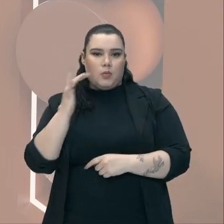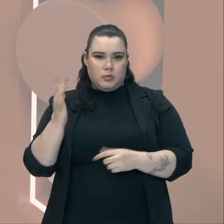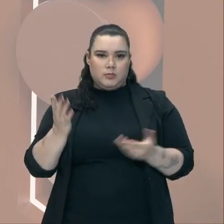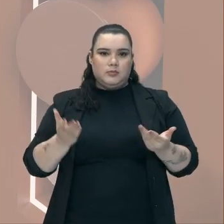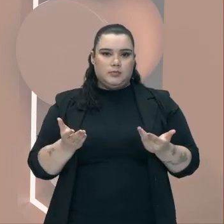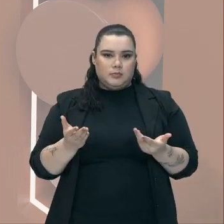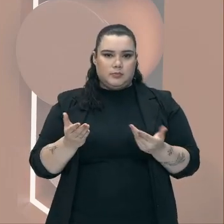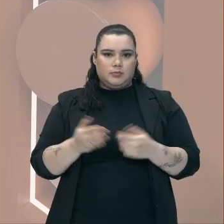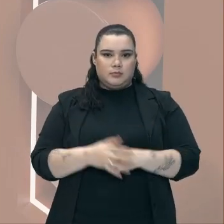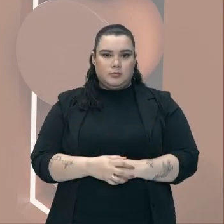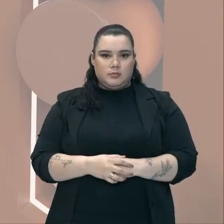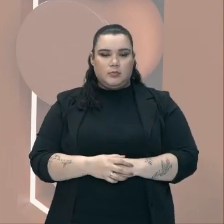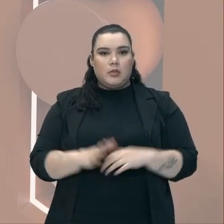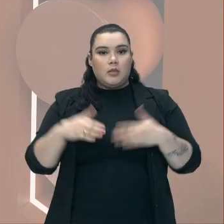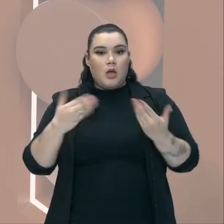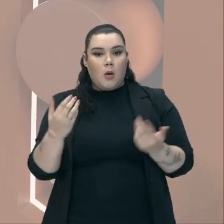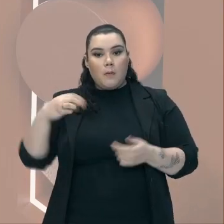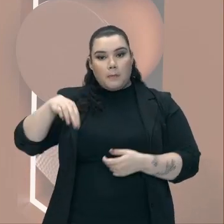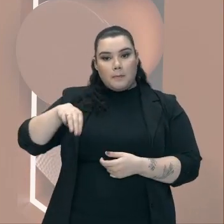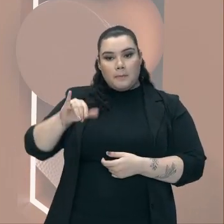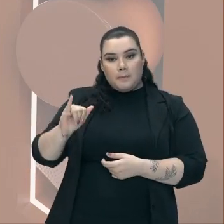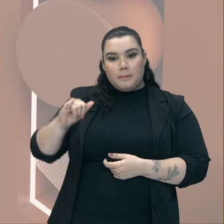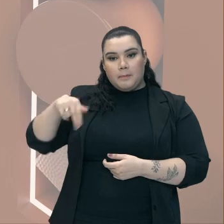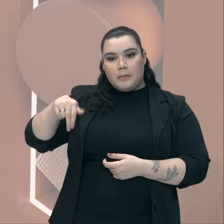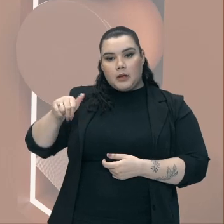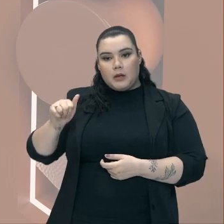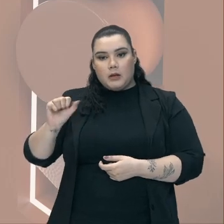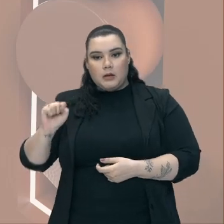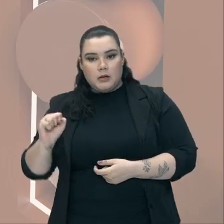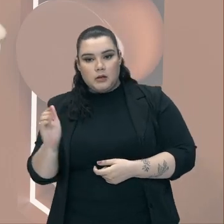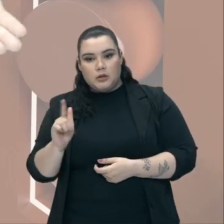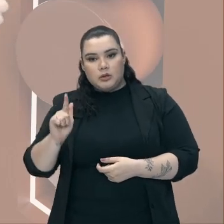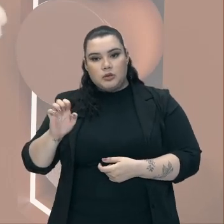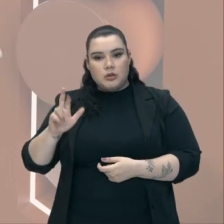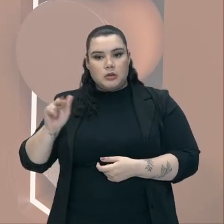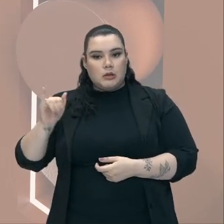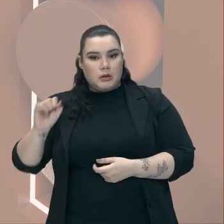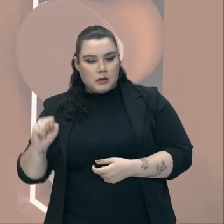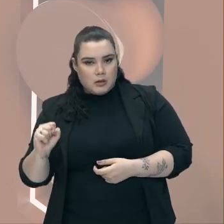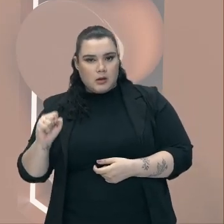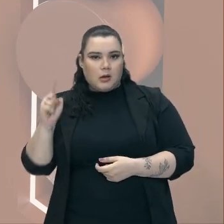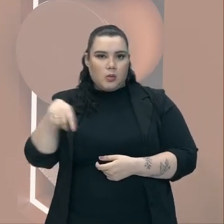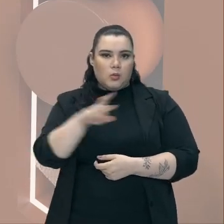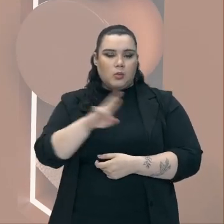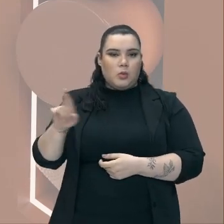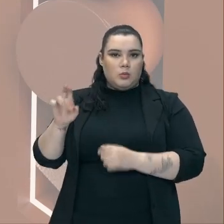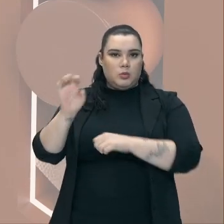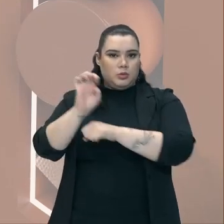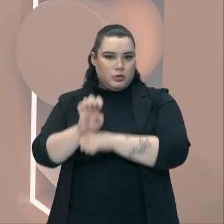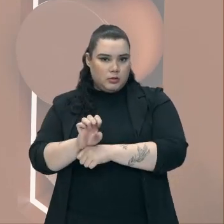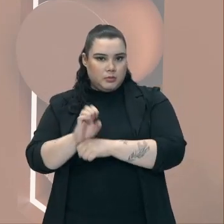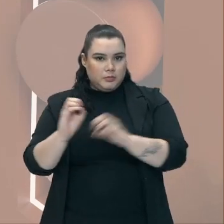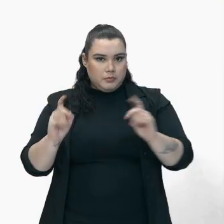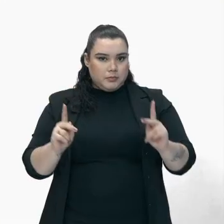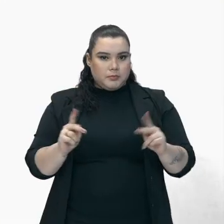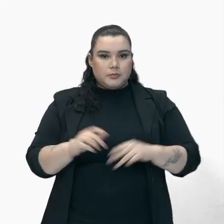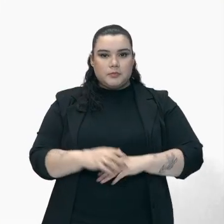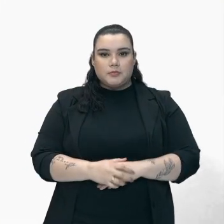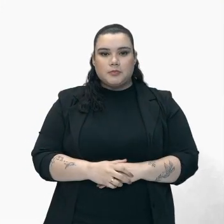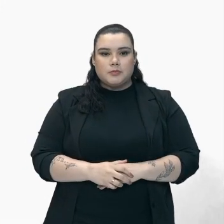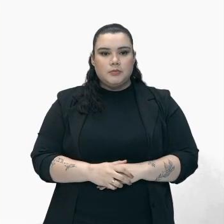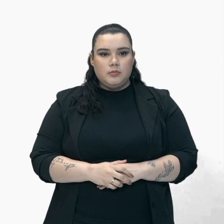Minas das Gerais Que viria a ser o nome Do estado Que hoje É Minas Gerais Vamos com o texto Vamos lá galera